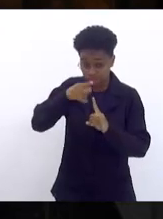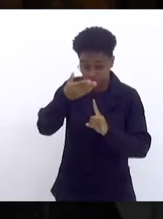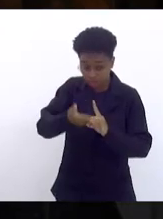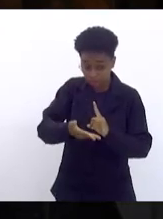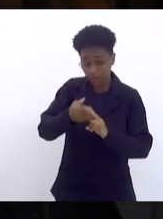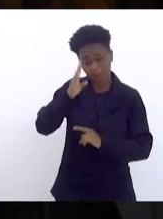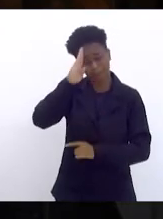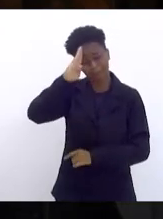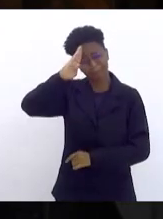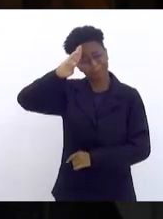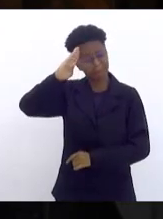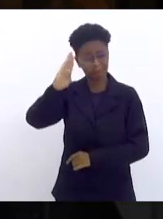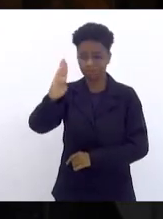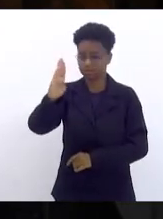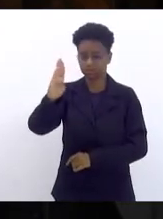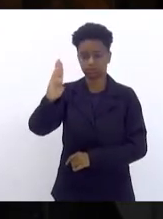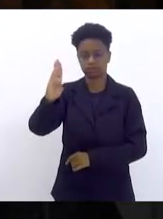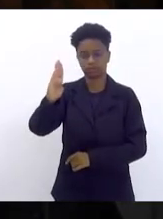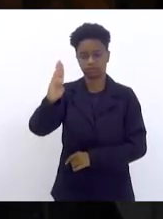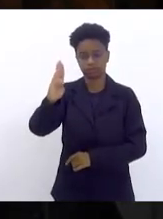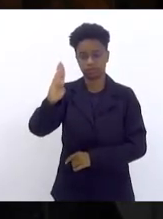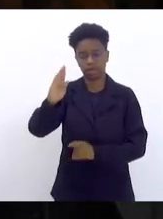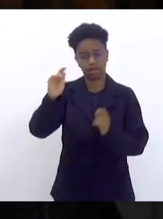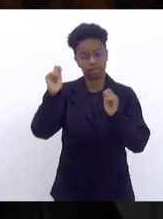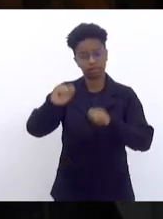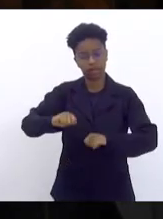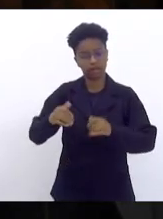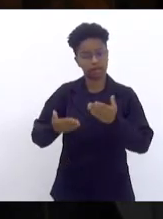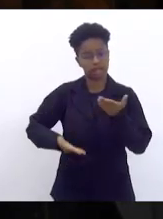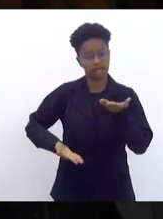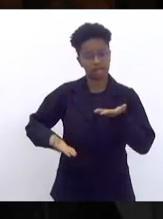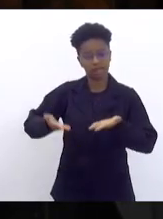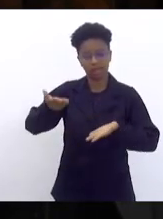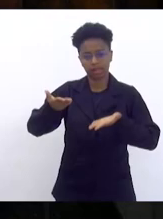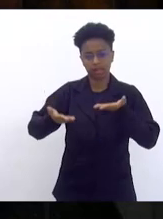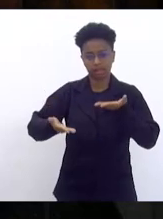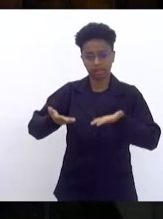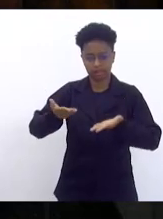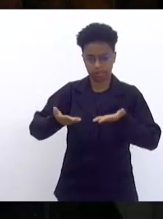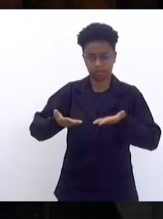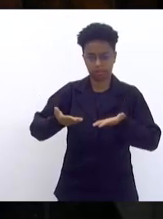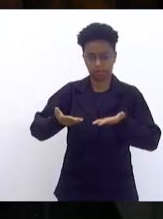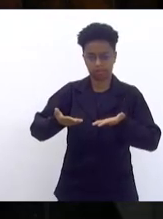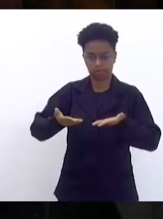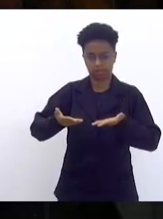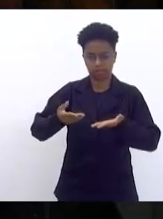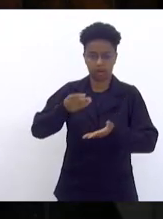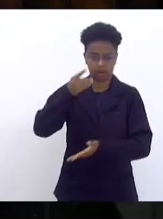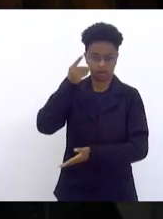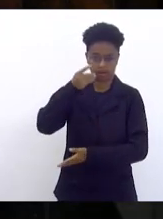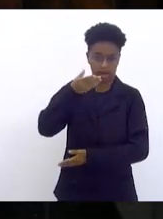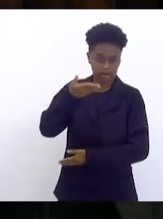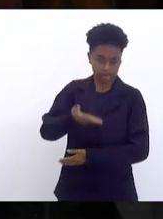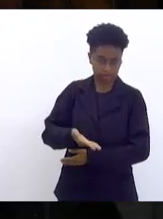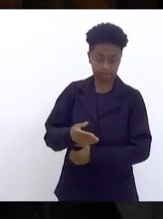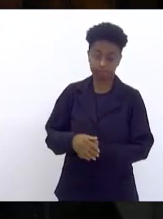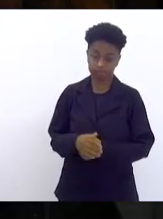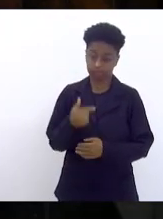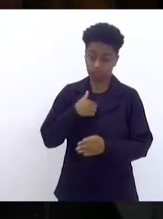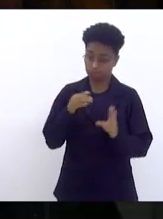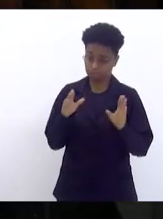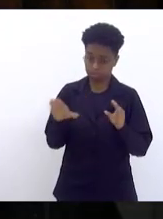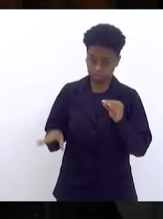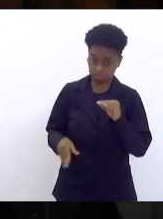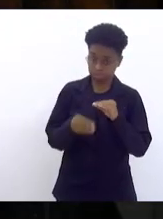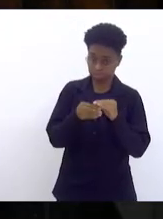fundamental para o equilíbrio do parlamento fluminense. feito esse apêndice, presidente,